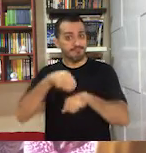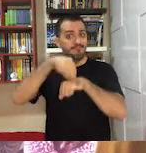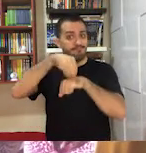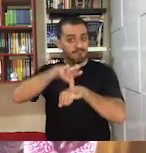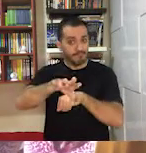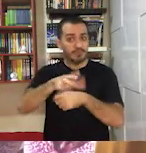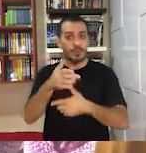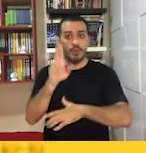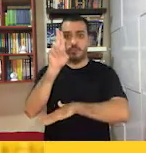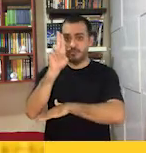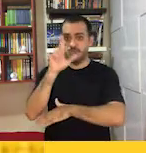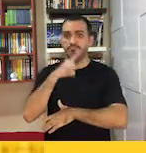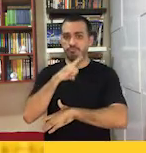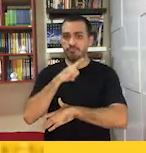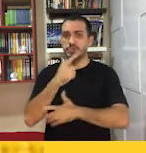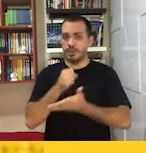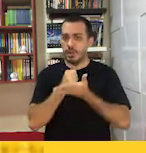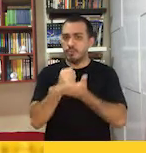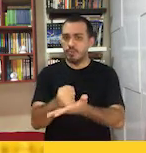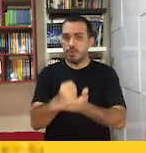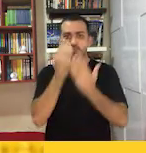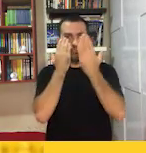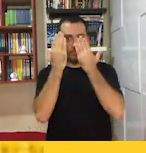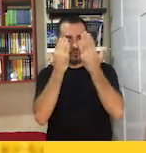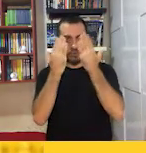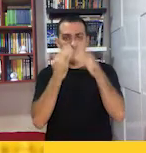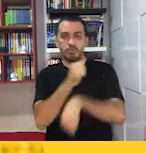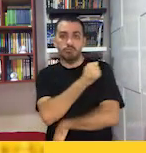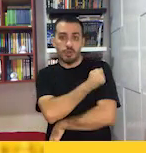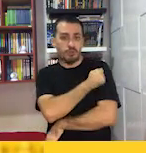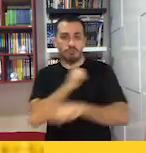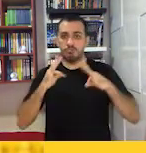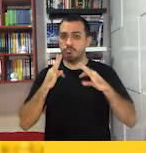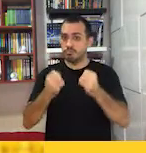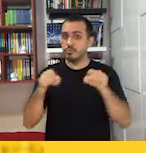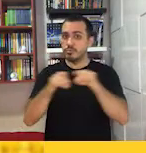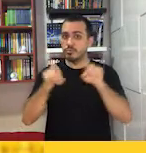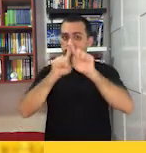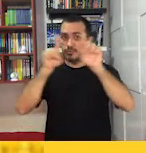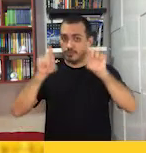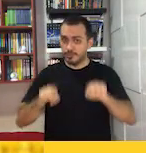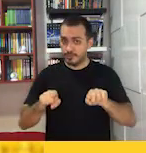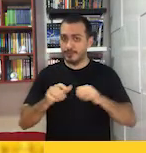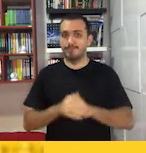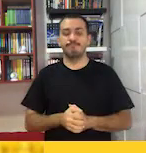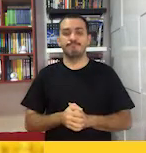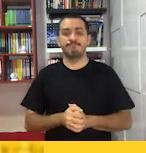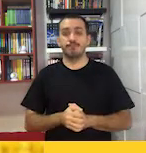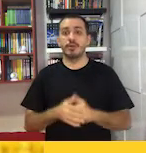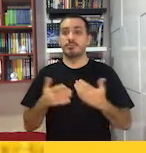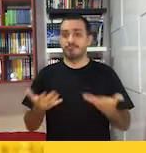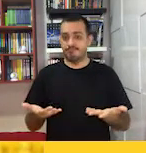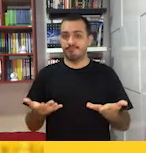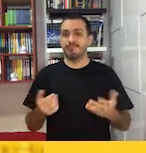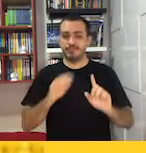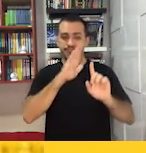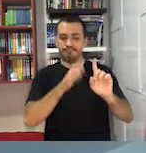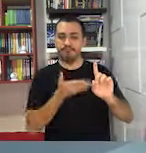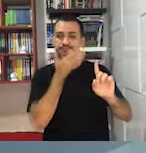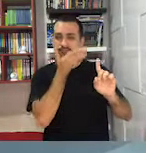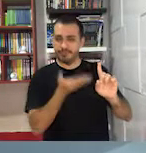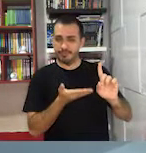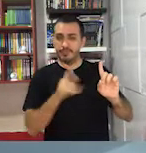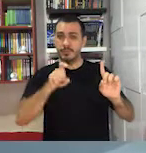sociedade. Lembrando que a Unifap oferta atendimento psicológico gratuito para acadêmicos e servidores.